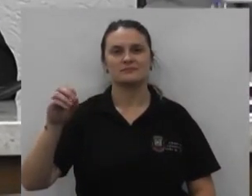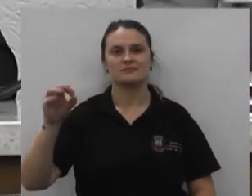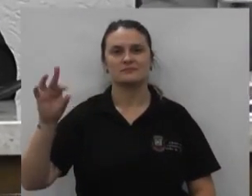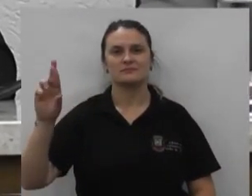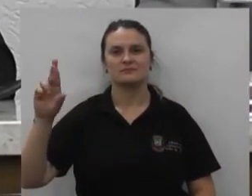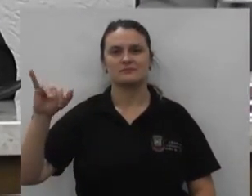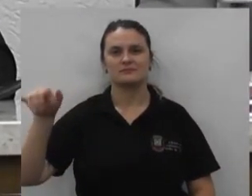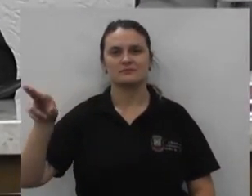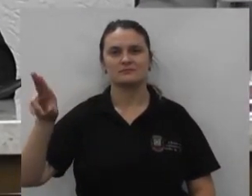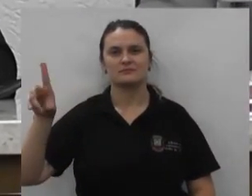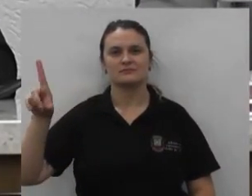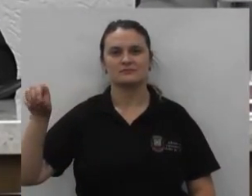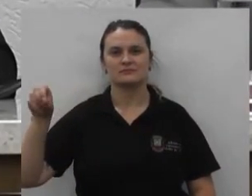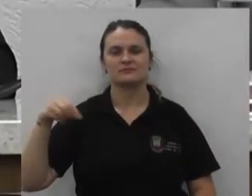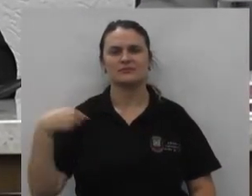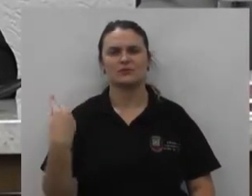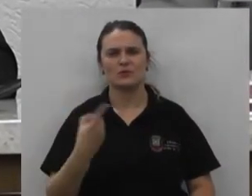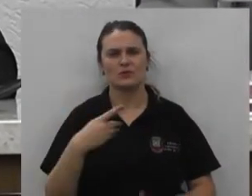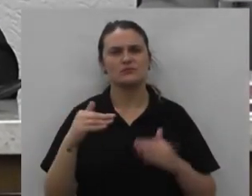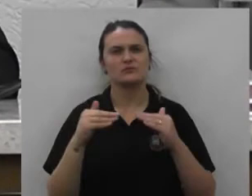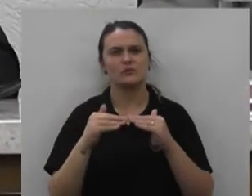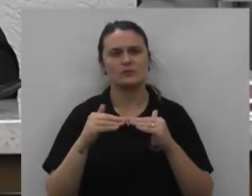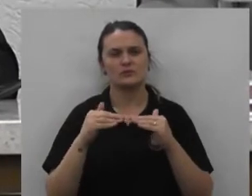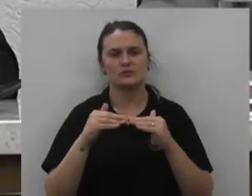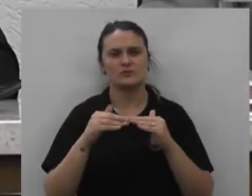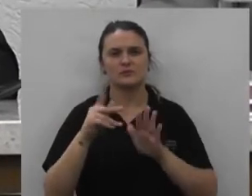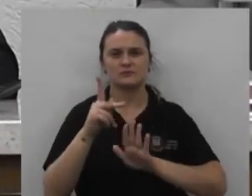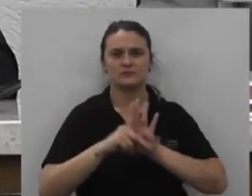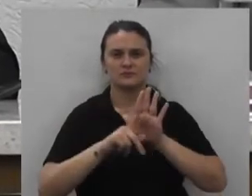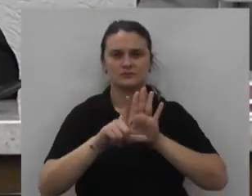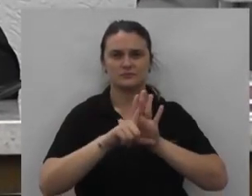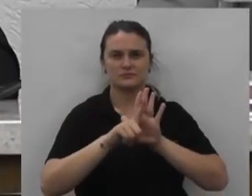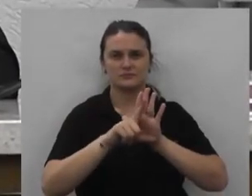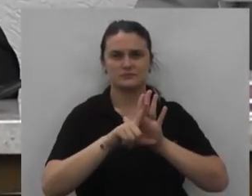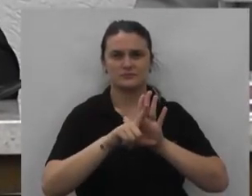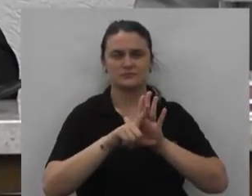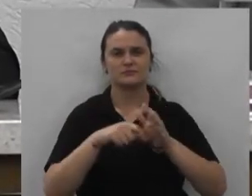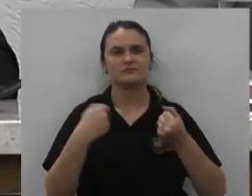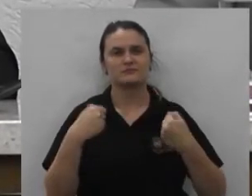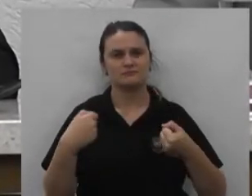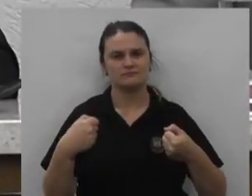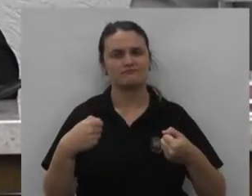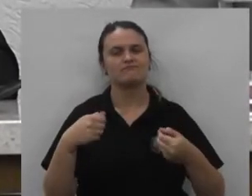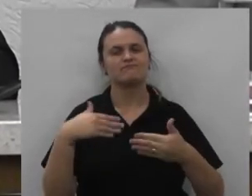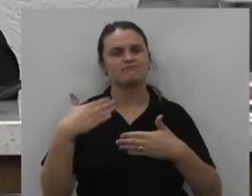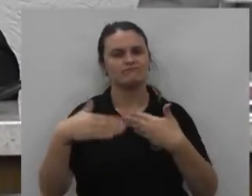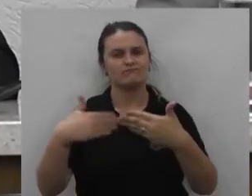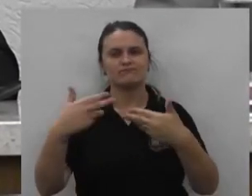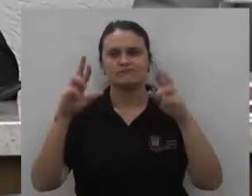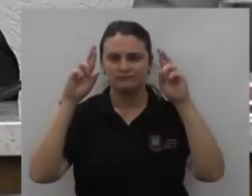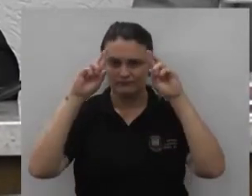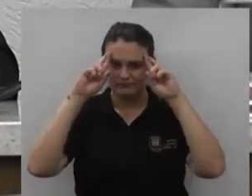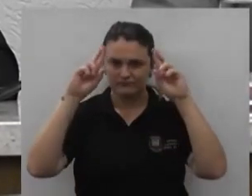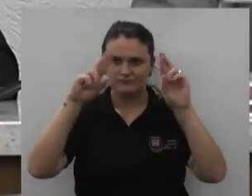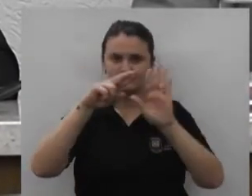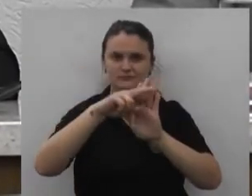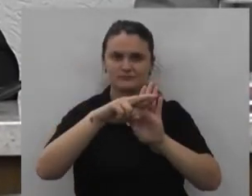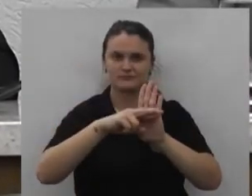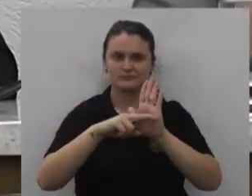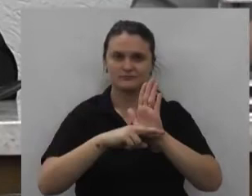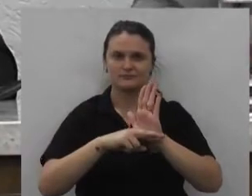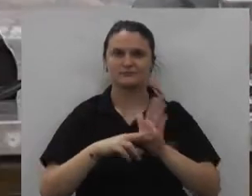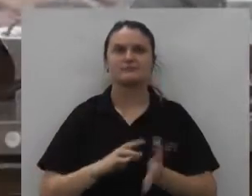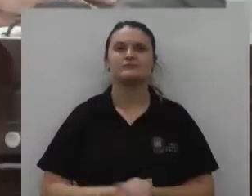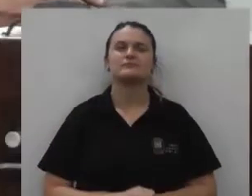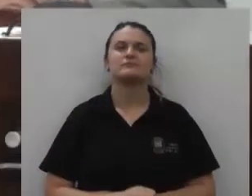Neto fundamentação somos de parecer favorável ao projeto em questão devendo mesmo seguir os trâmites do regimento